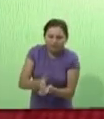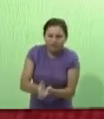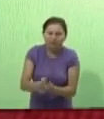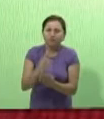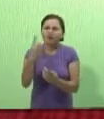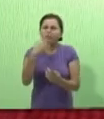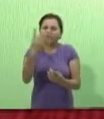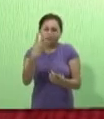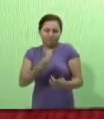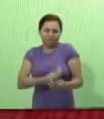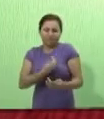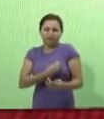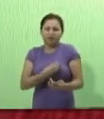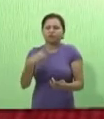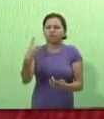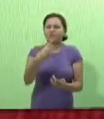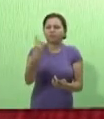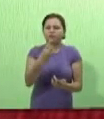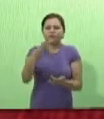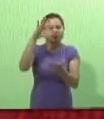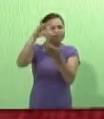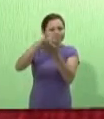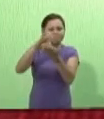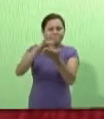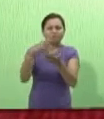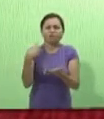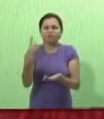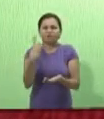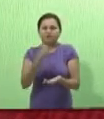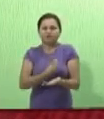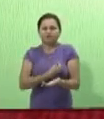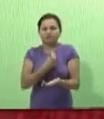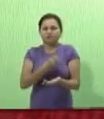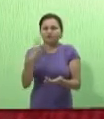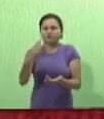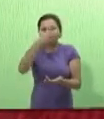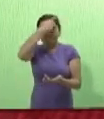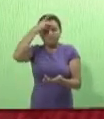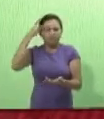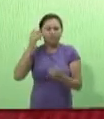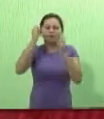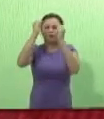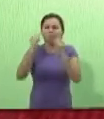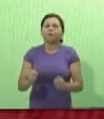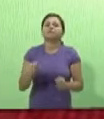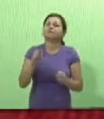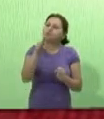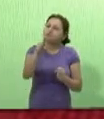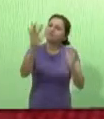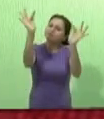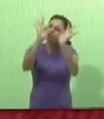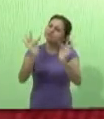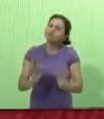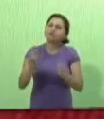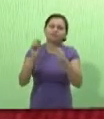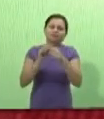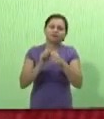a única pessoa que de fato pode nos fazer felizes, pode nos levar a um nível de vida